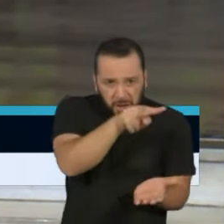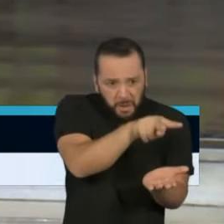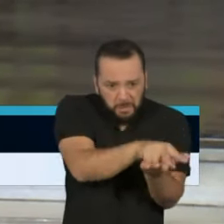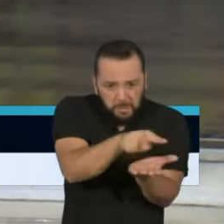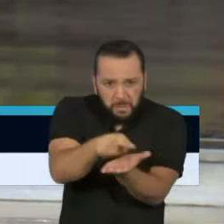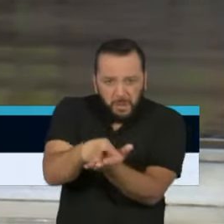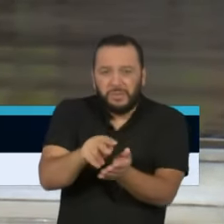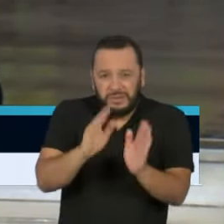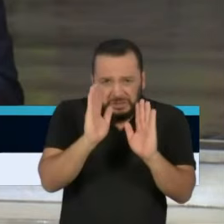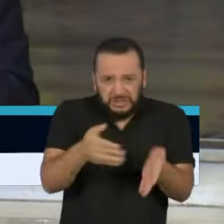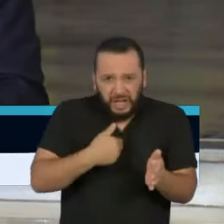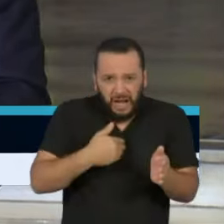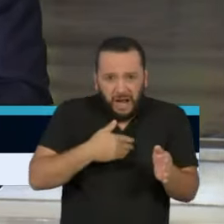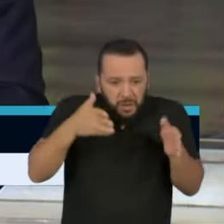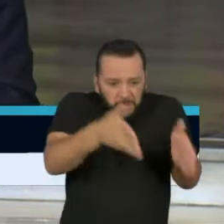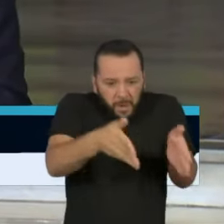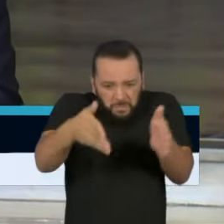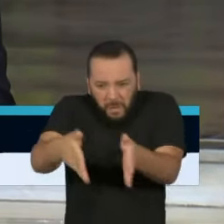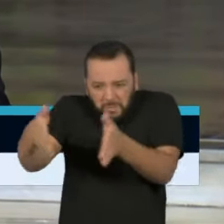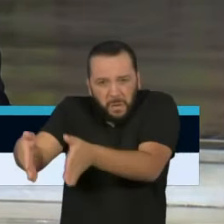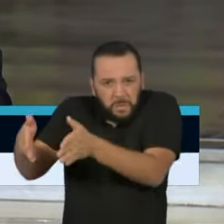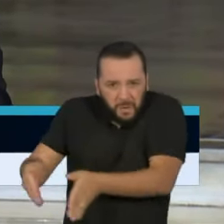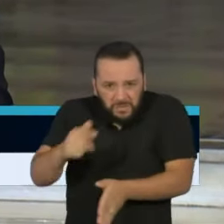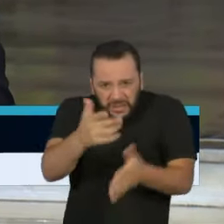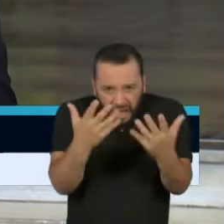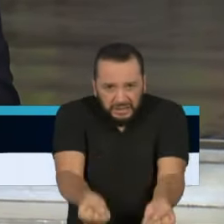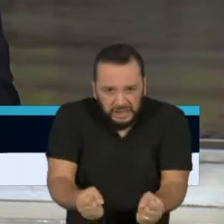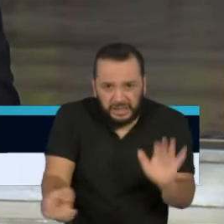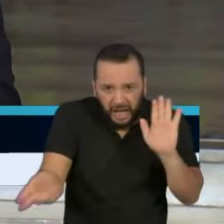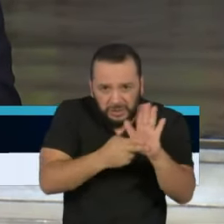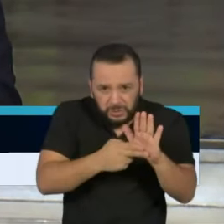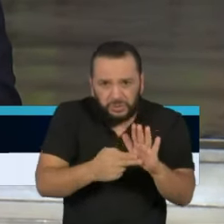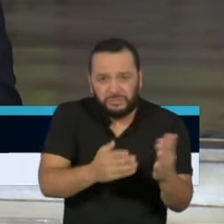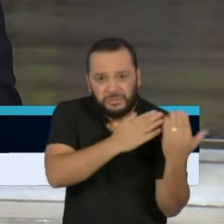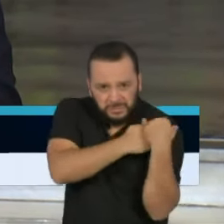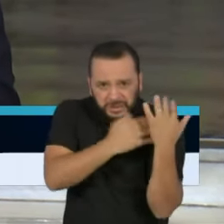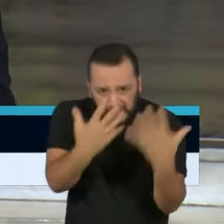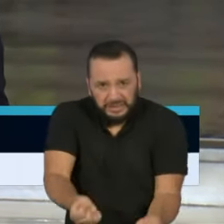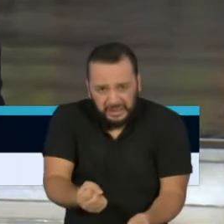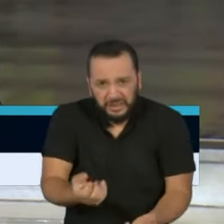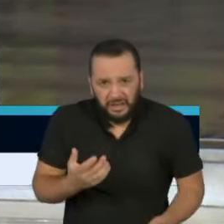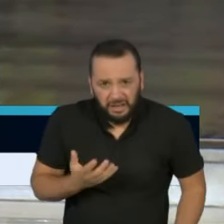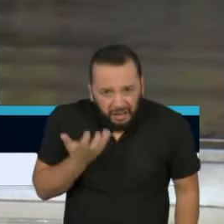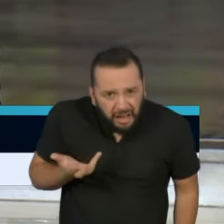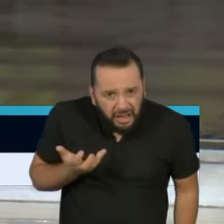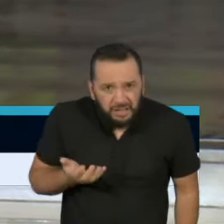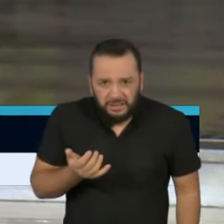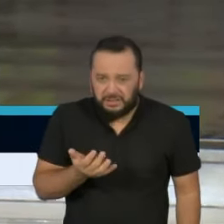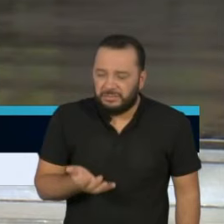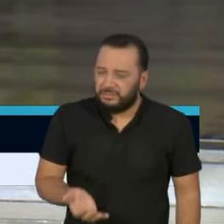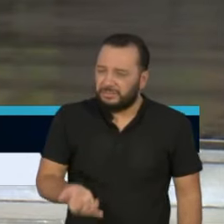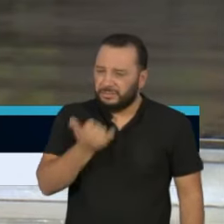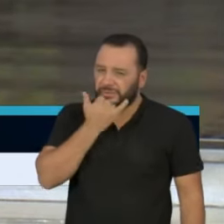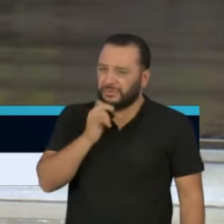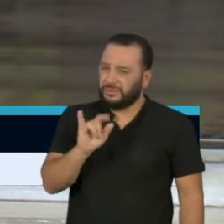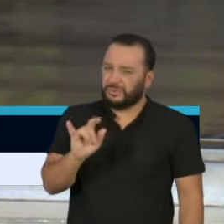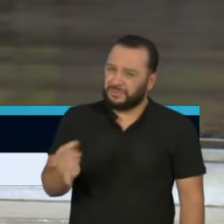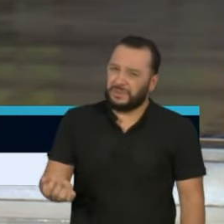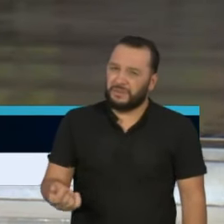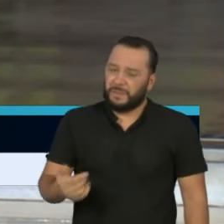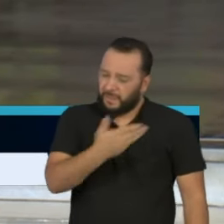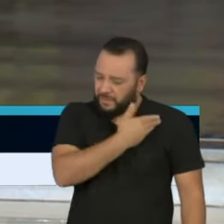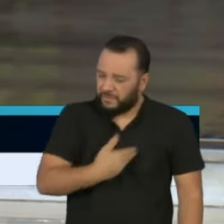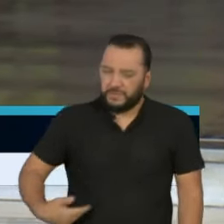Quero dizer que o governo do Estado de São Paulo vai continuar agindo com base na ciência,